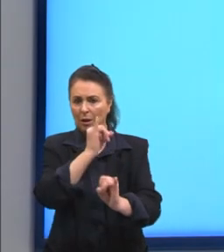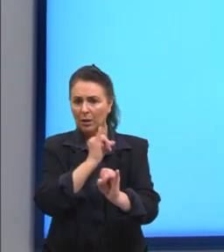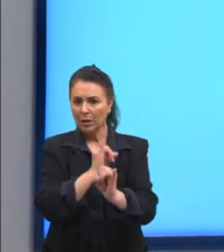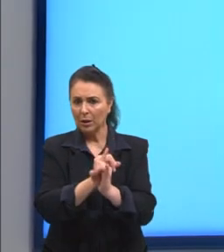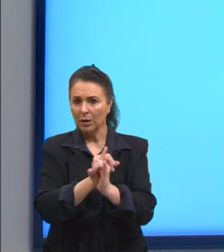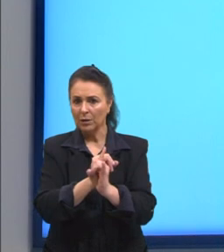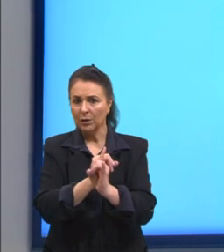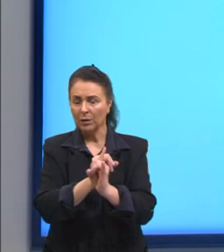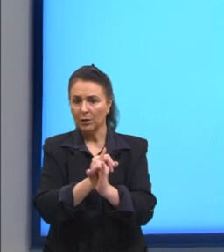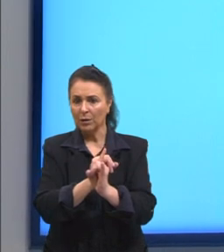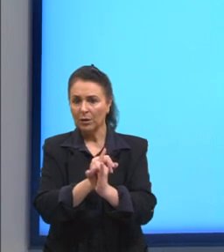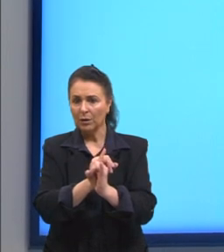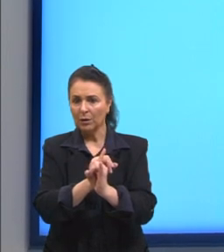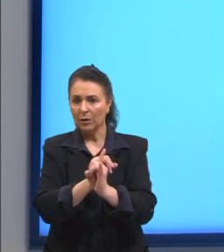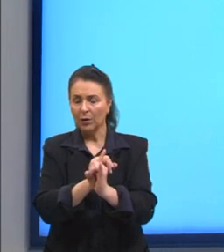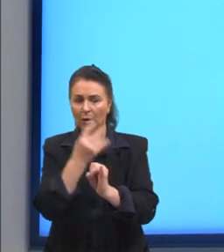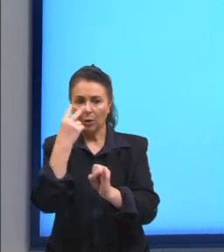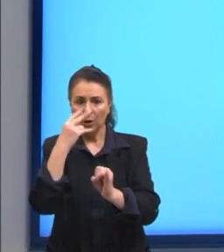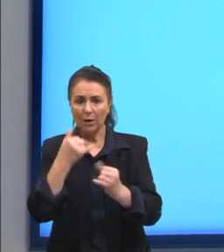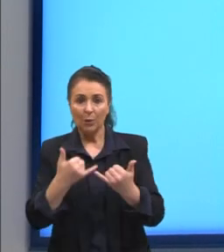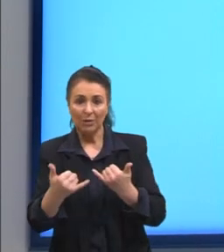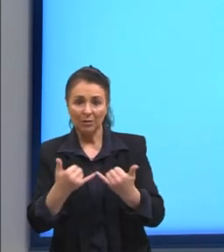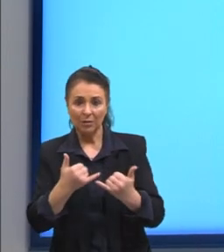resumo ali. Olha esse exemplo.